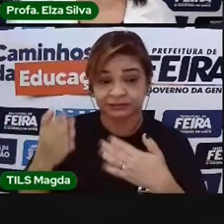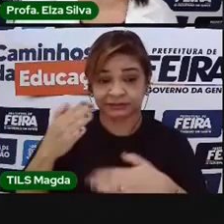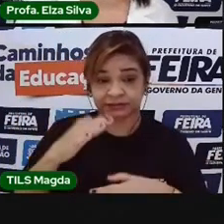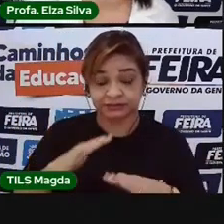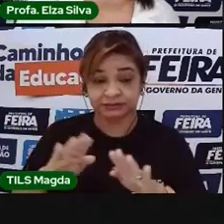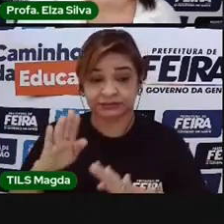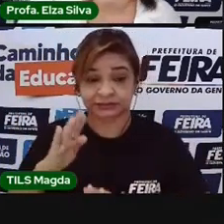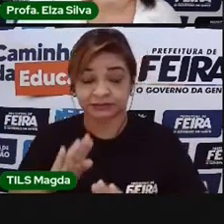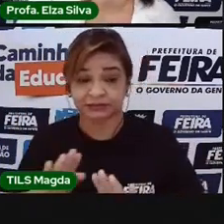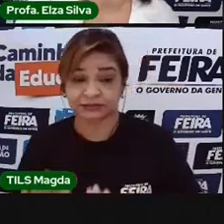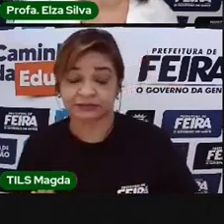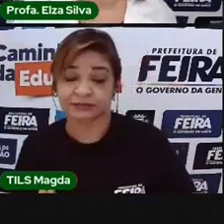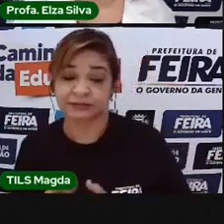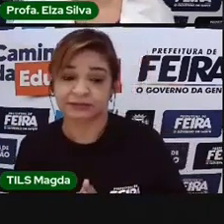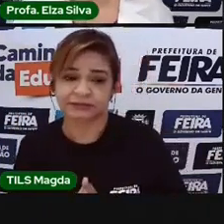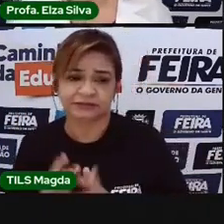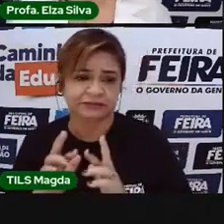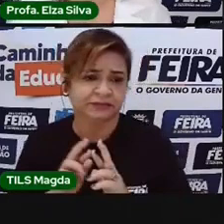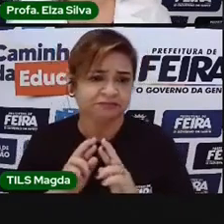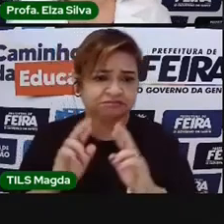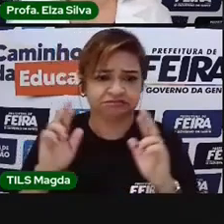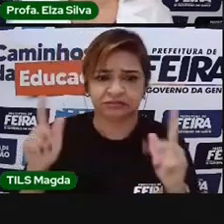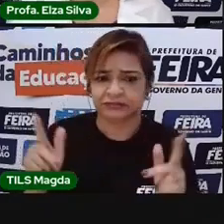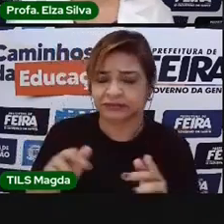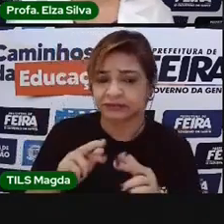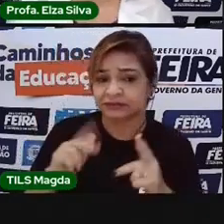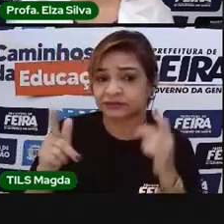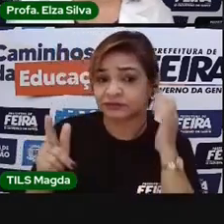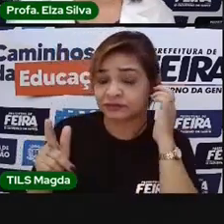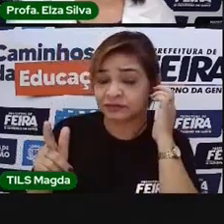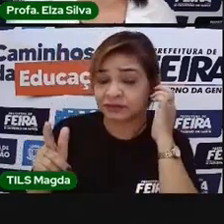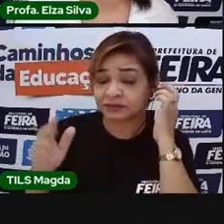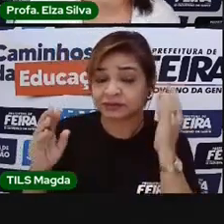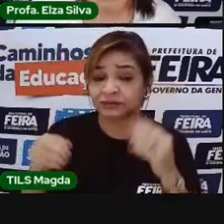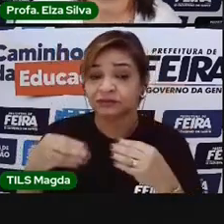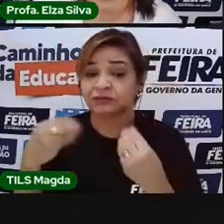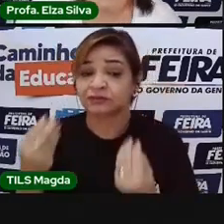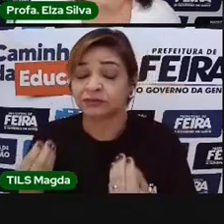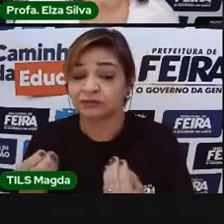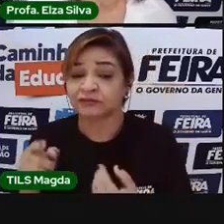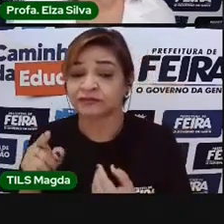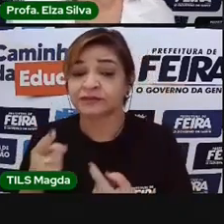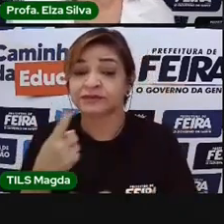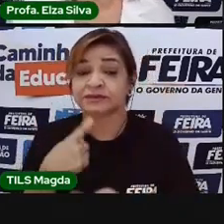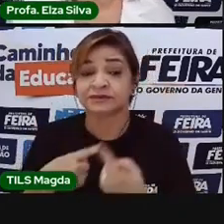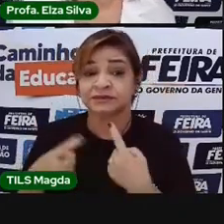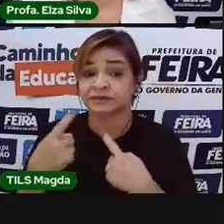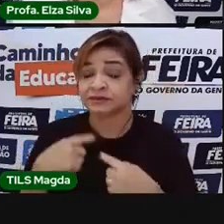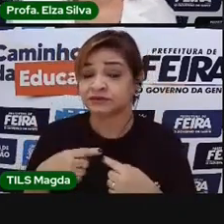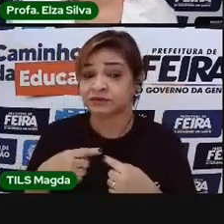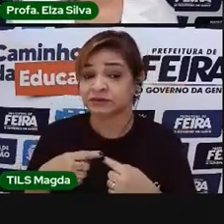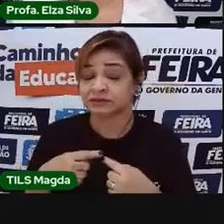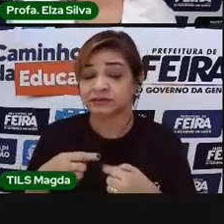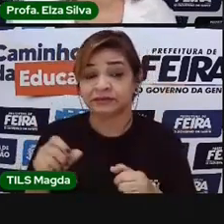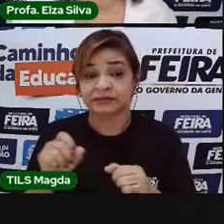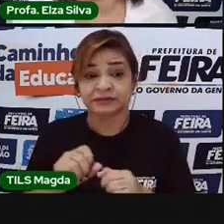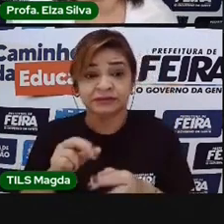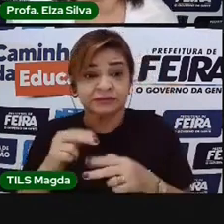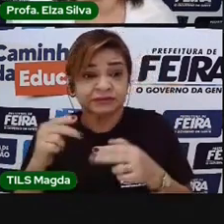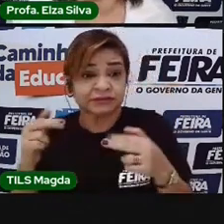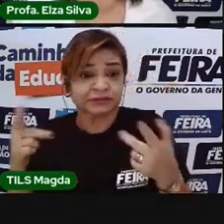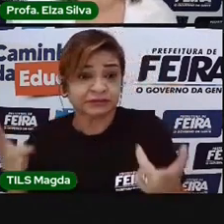Você pode mudar o layout, o estilo, você pode colocar a animação na sua nuvem. Então,